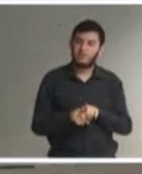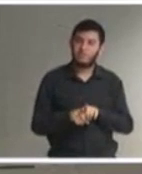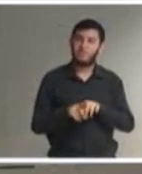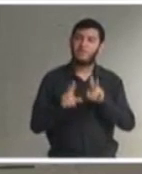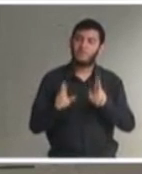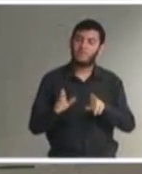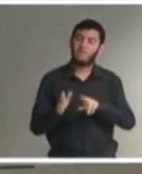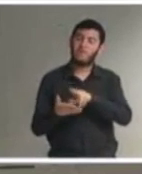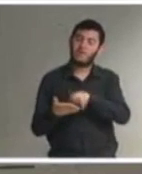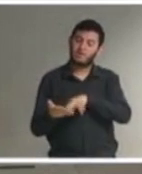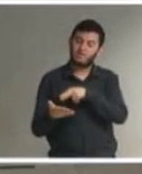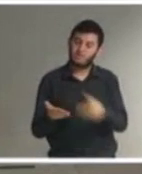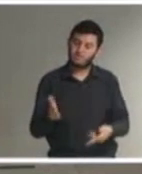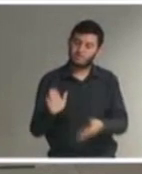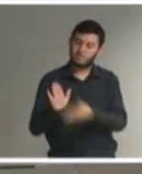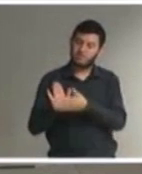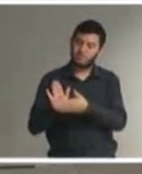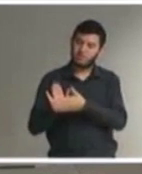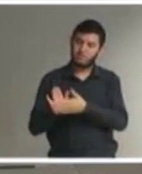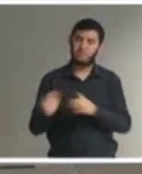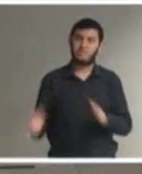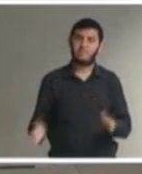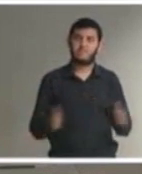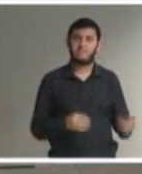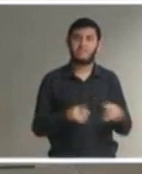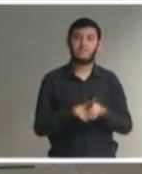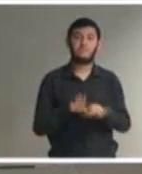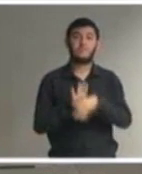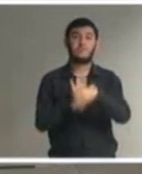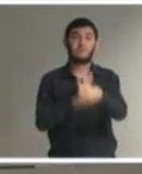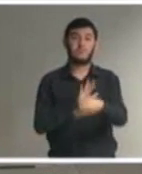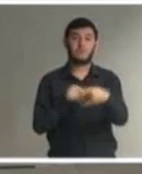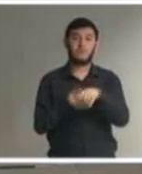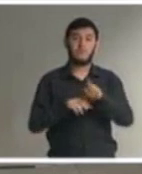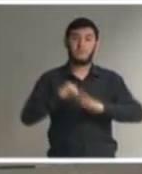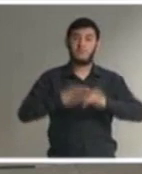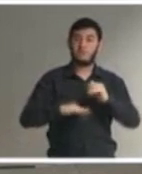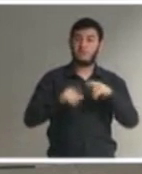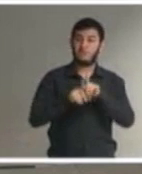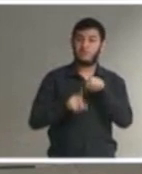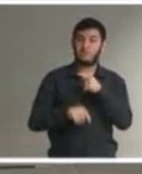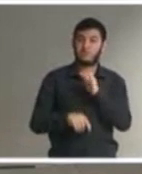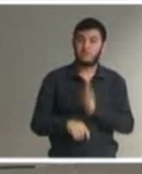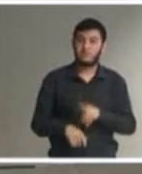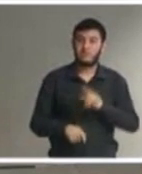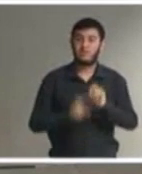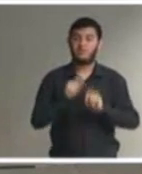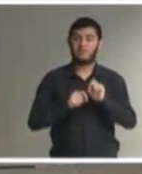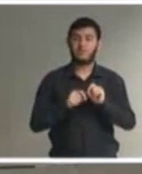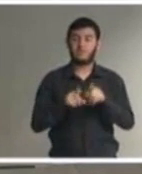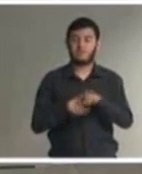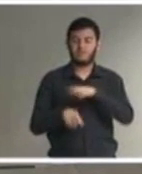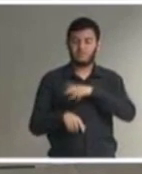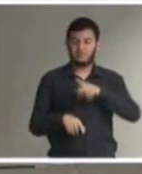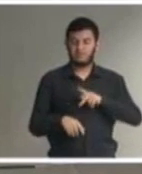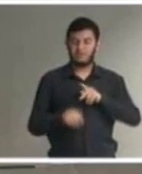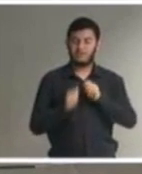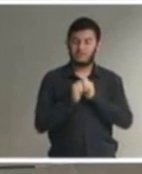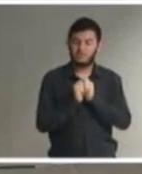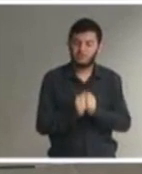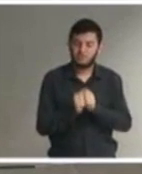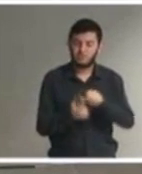a convenção uma outra sugestão de atuação nós temos que é o Ministério Público atuar junto aos órgãos